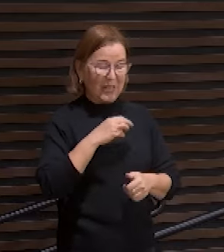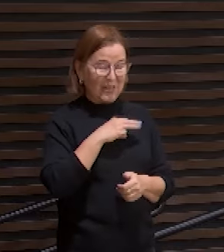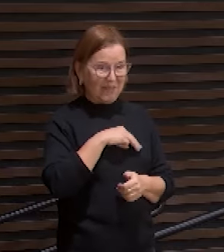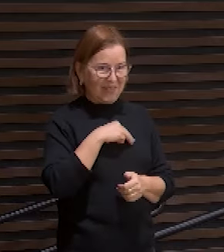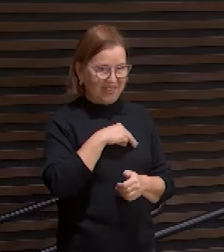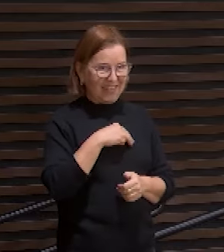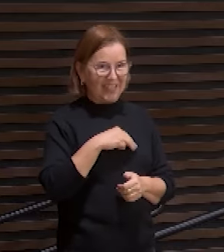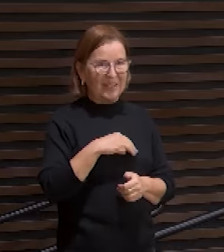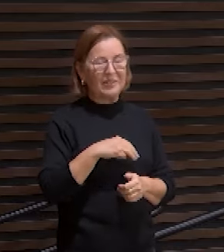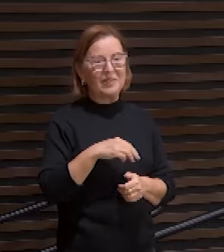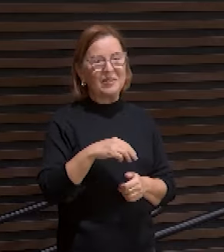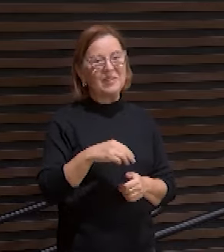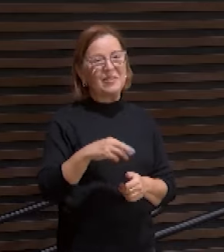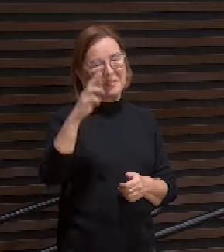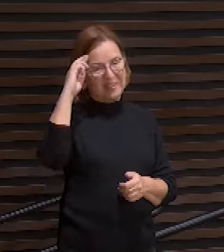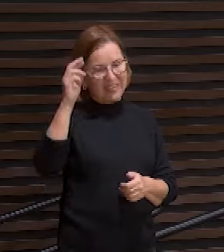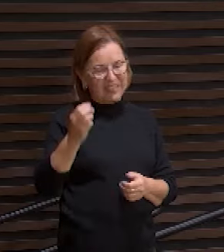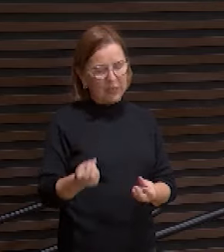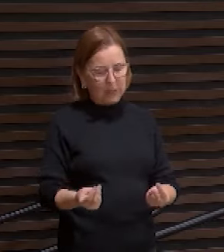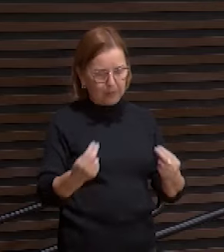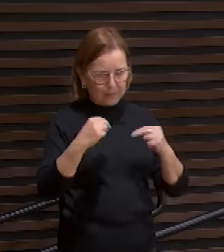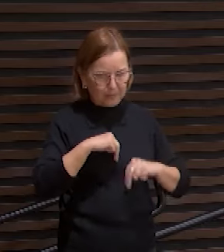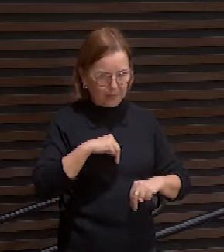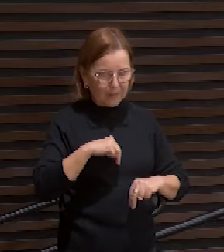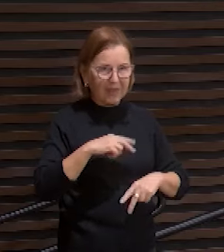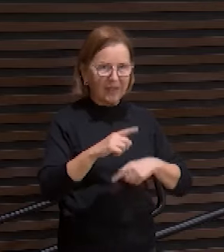Humilhou-se e foi exaltado.